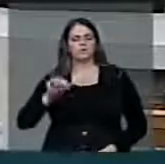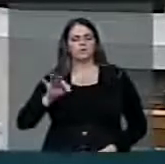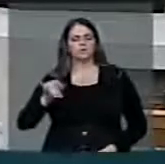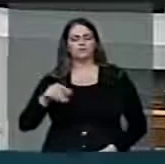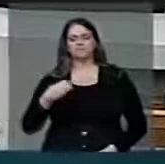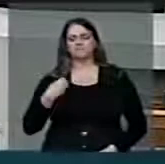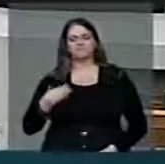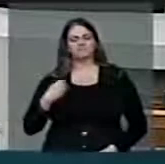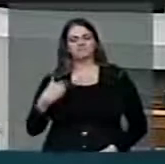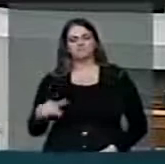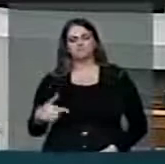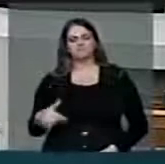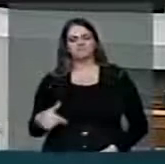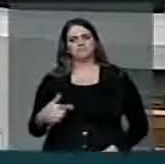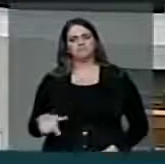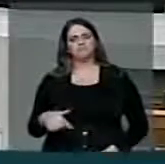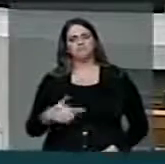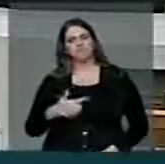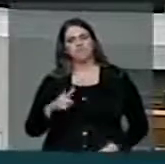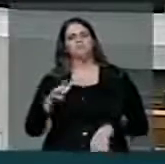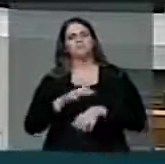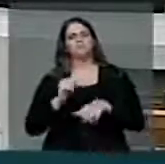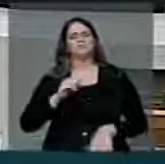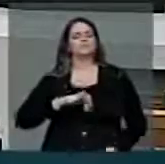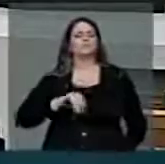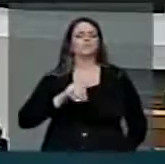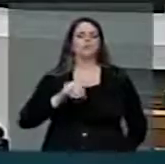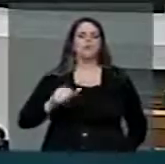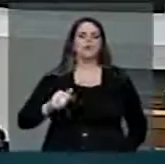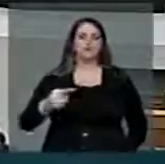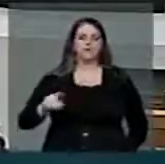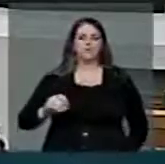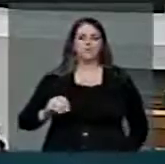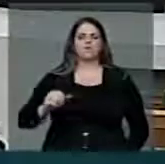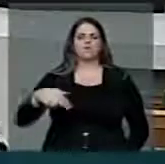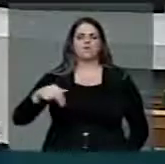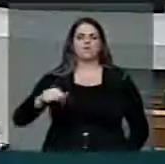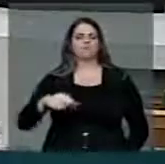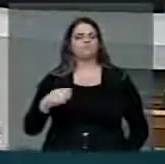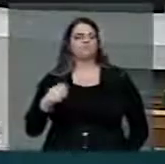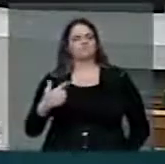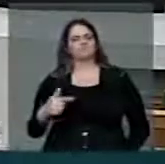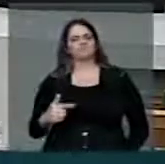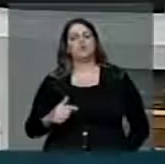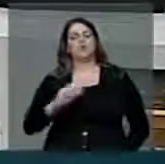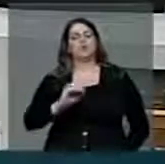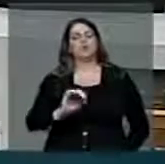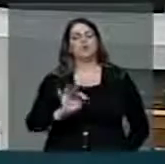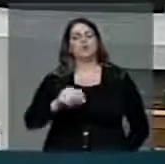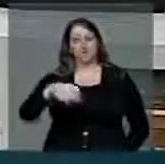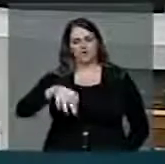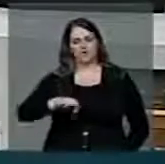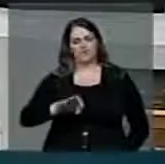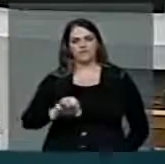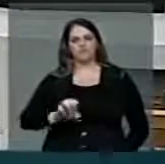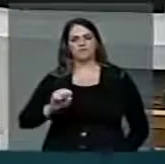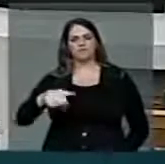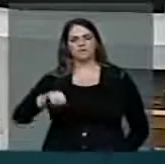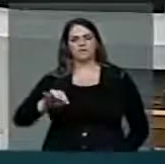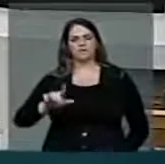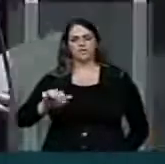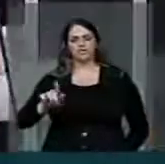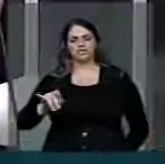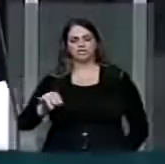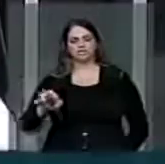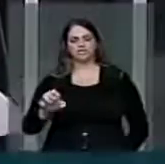ausente de plenário, deputado João Ananias, deputado Onofre Santo Agostinho, vossa excelência, dispõe de até cinco minutos. Senhor